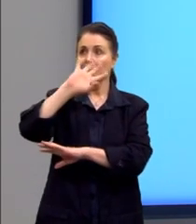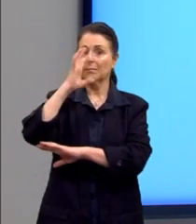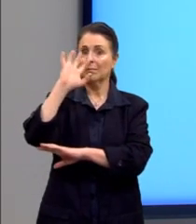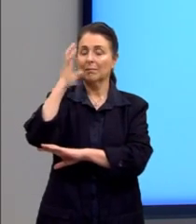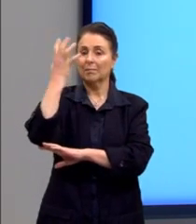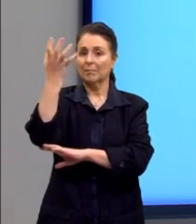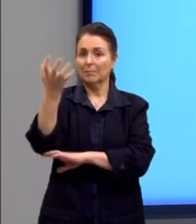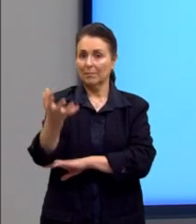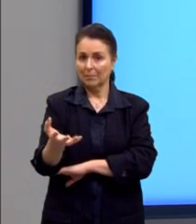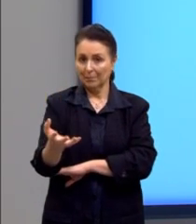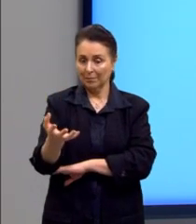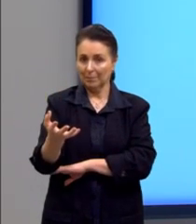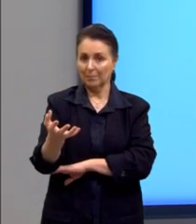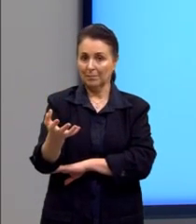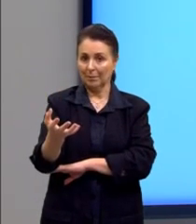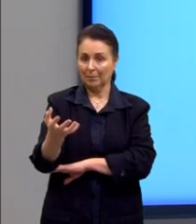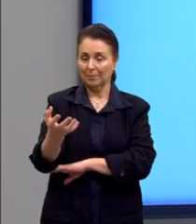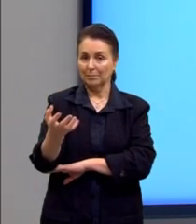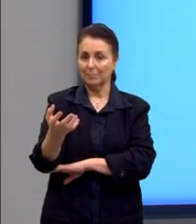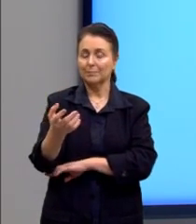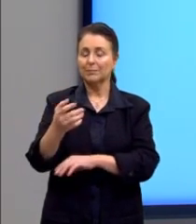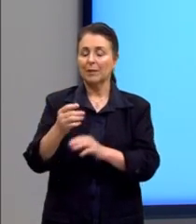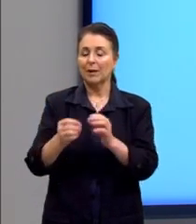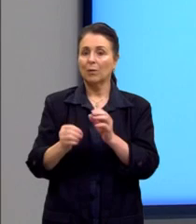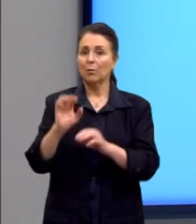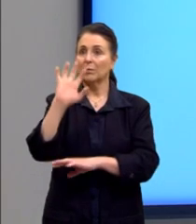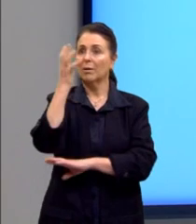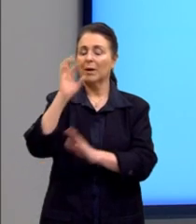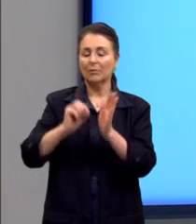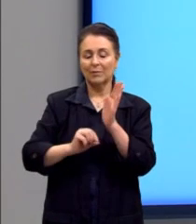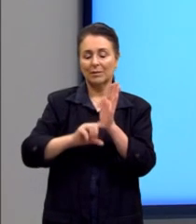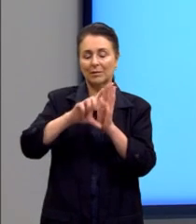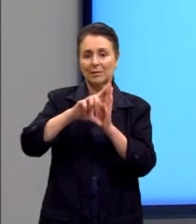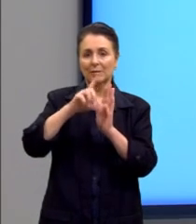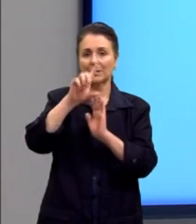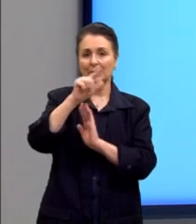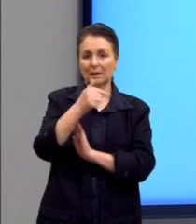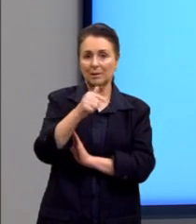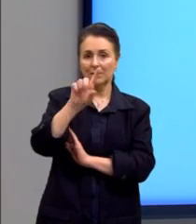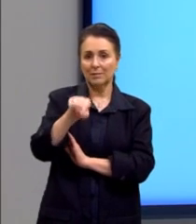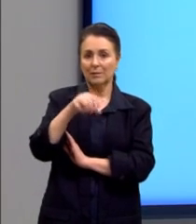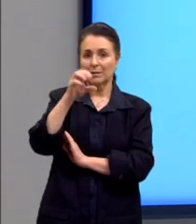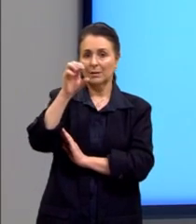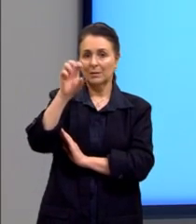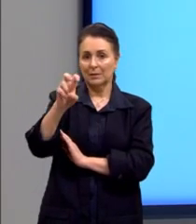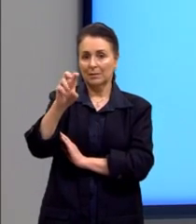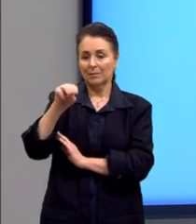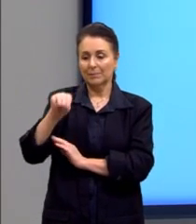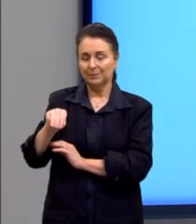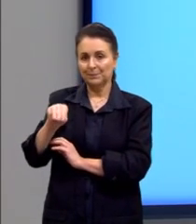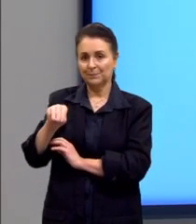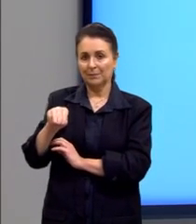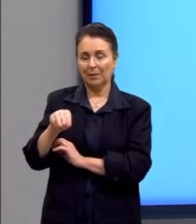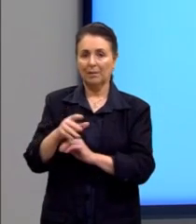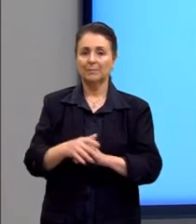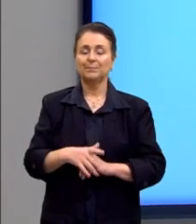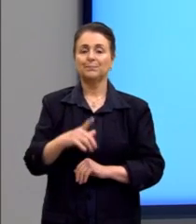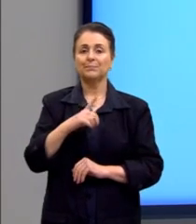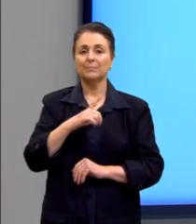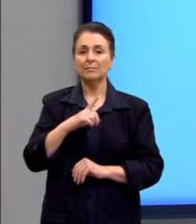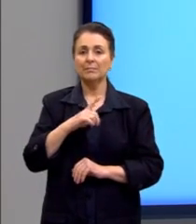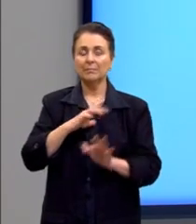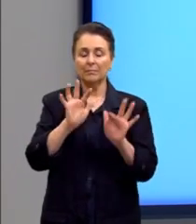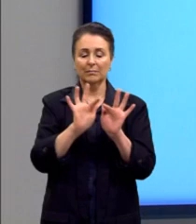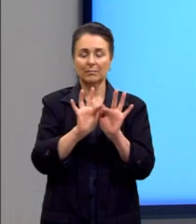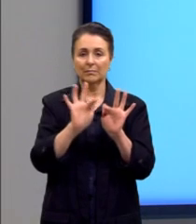depois de um tempo, quando as mudas crescerem 7,5 metros. Então, vamos lá. A gente tem a nossa